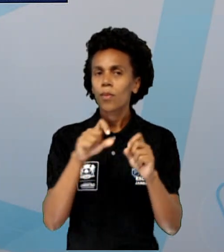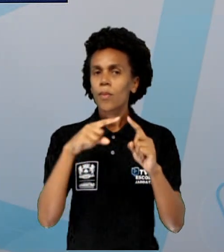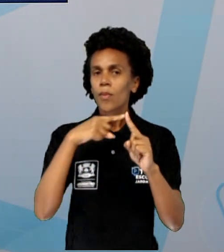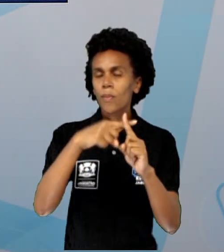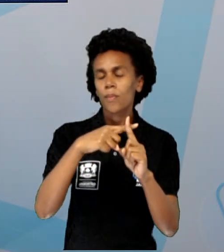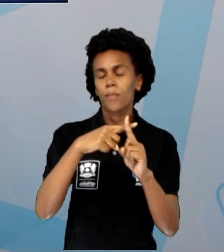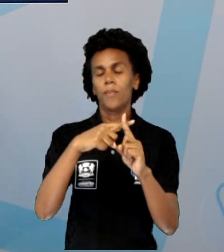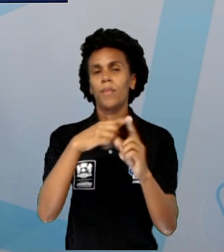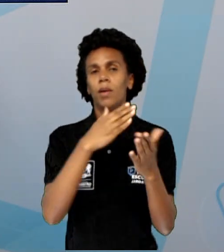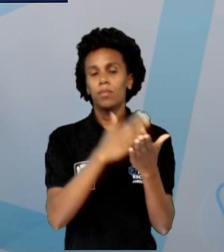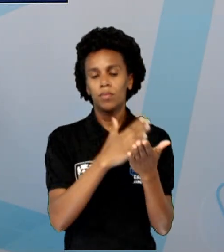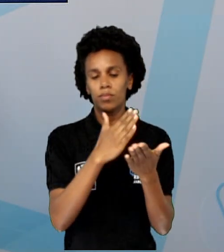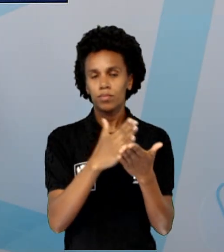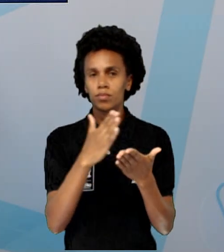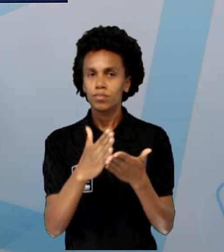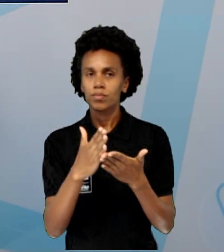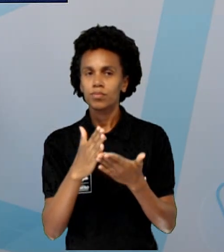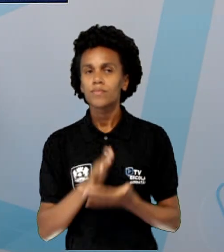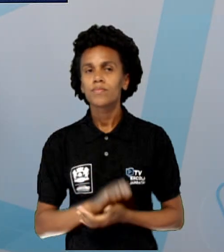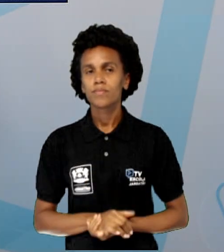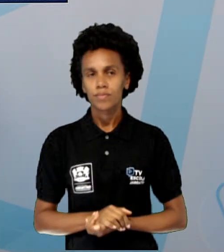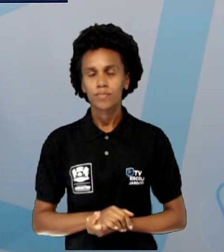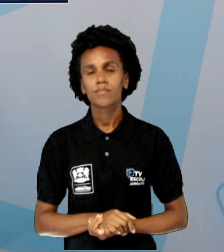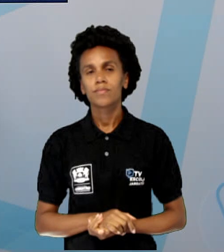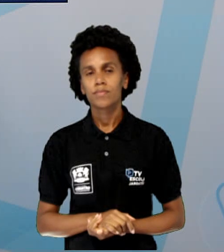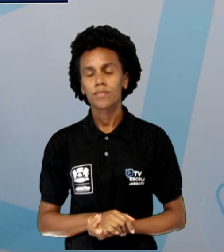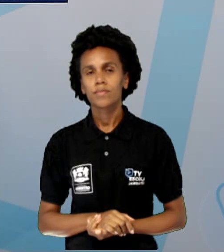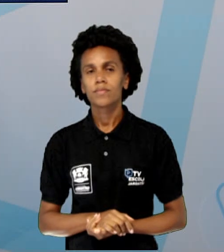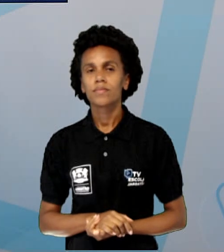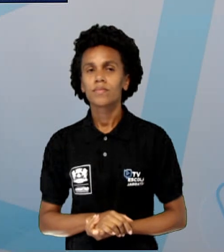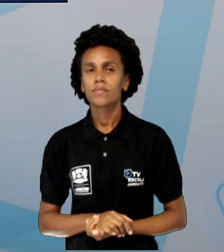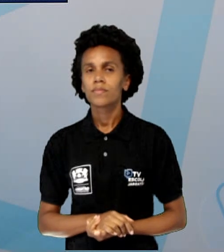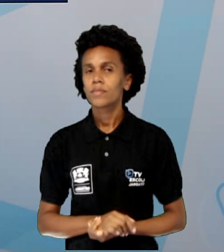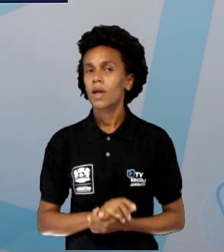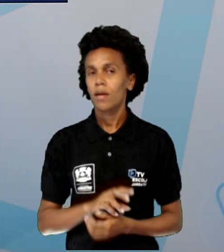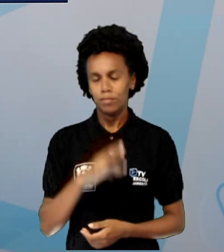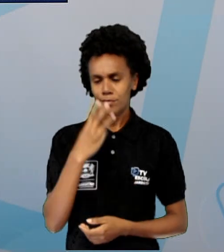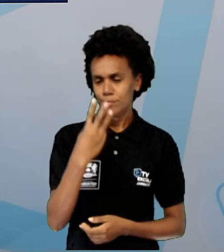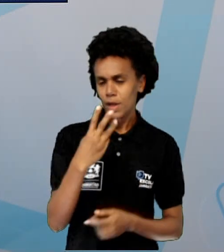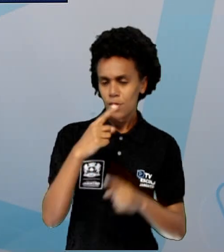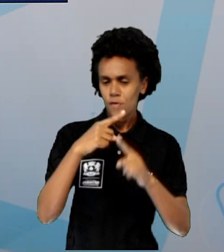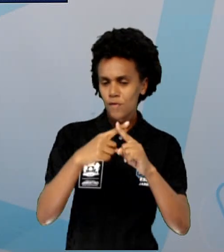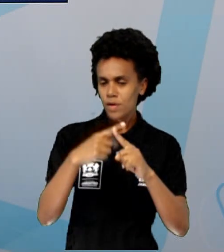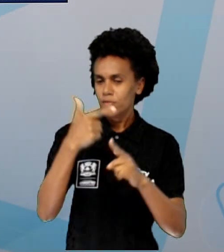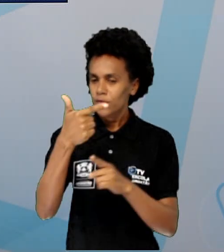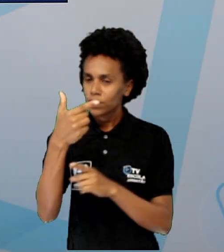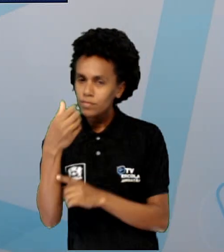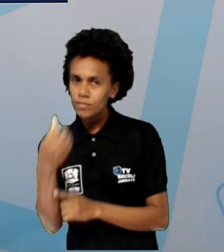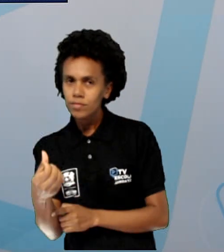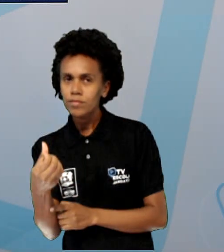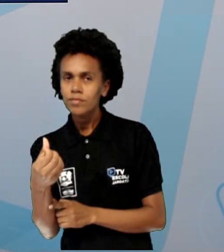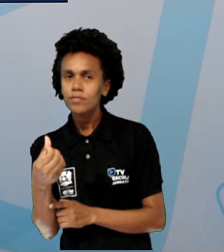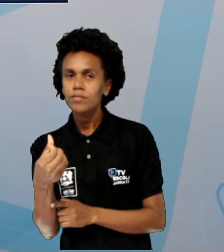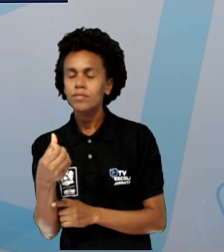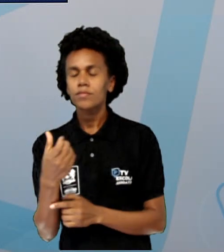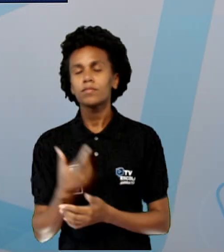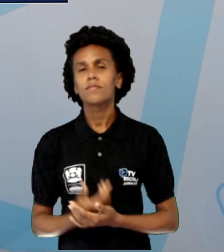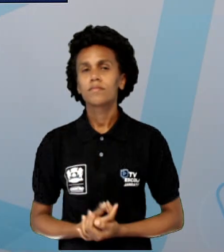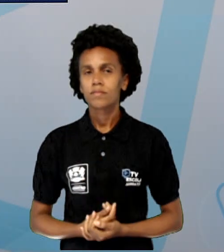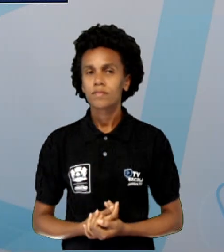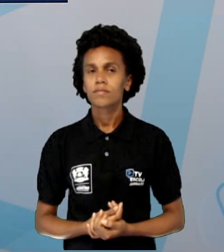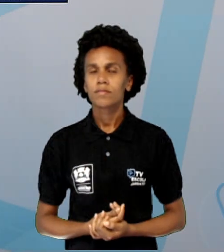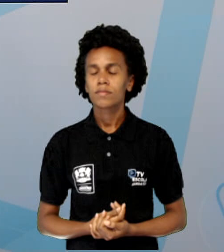26, olha que até na fala a gente fala, né? 3 vezes o número 26, então eu estou colocando a multiplicação ali.